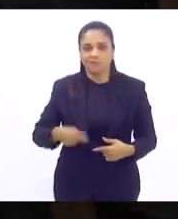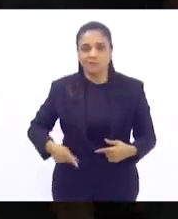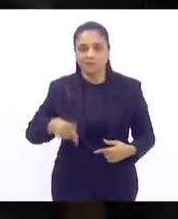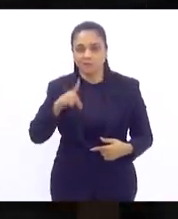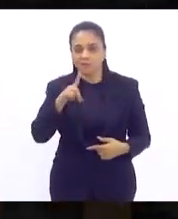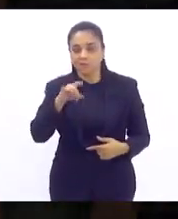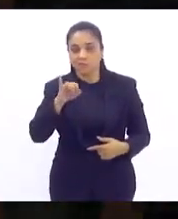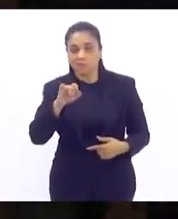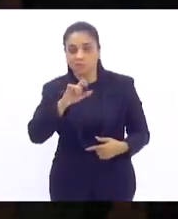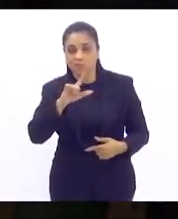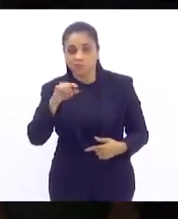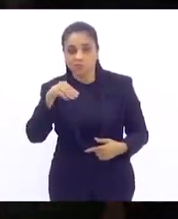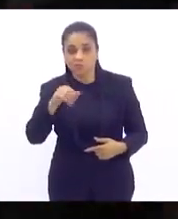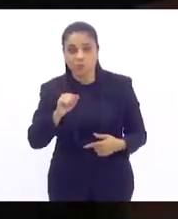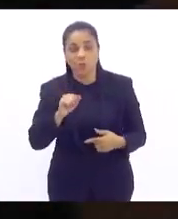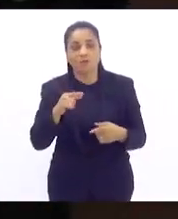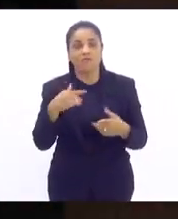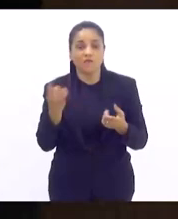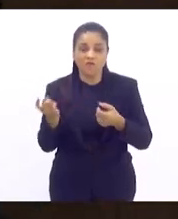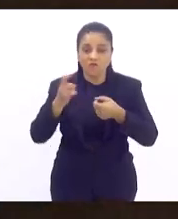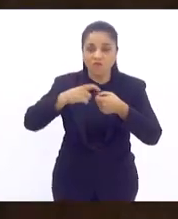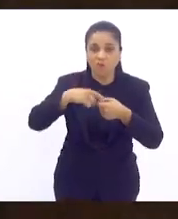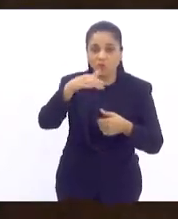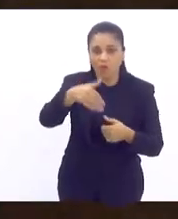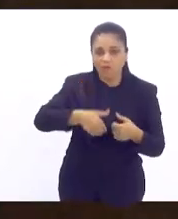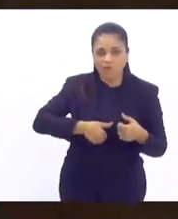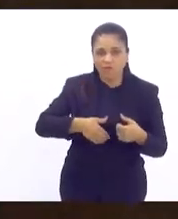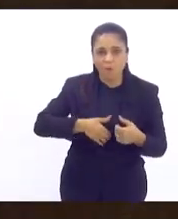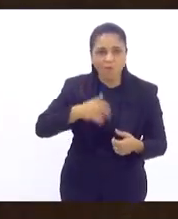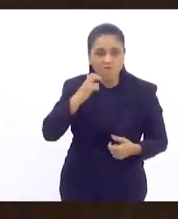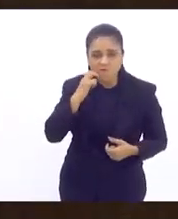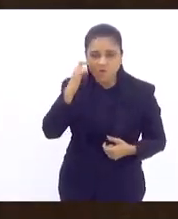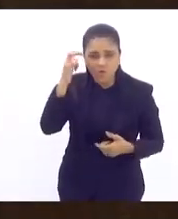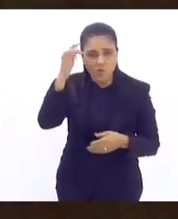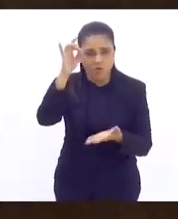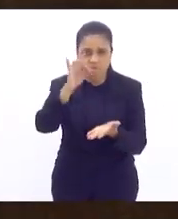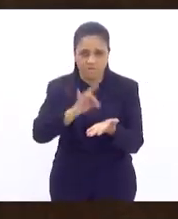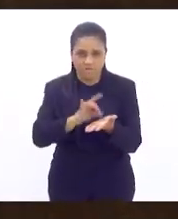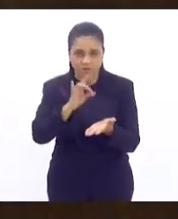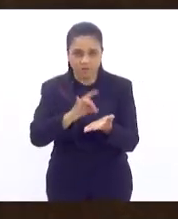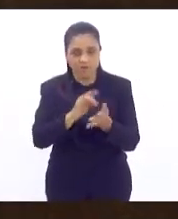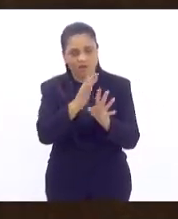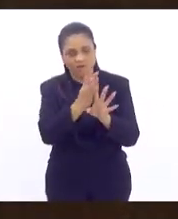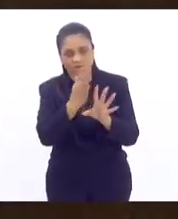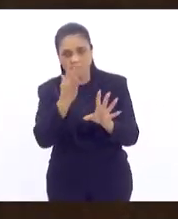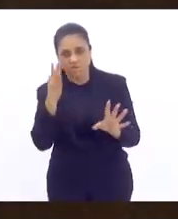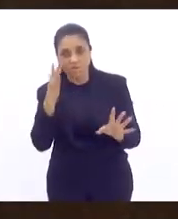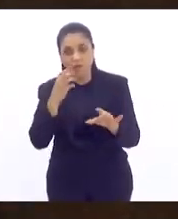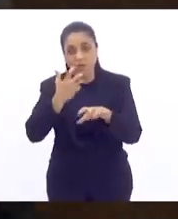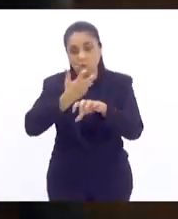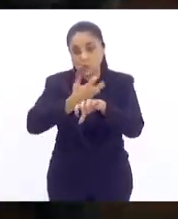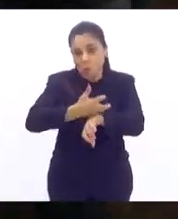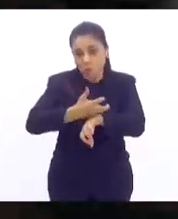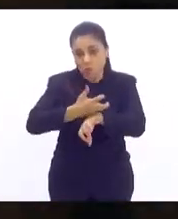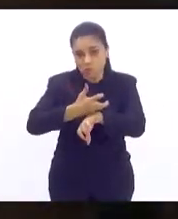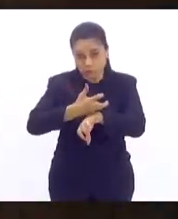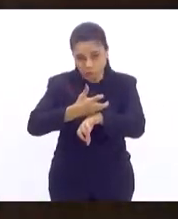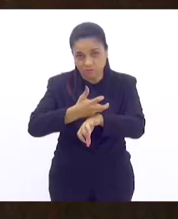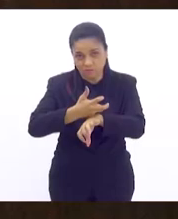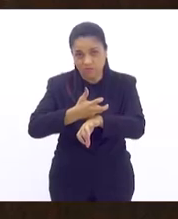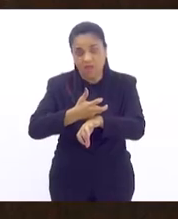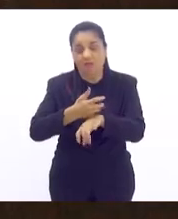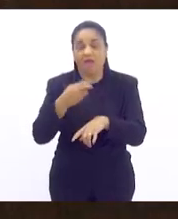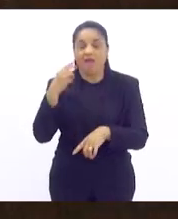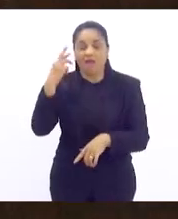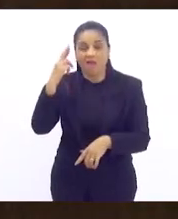mapa da fome, nós estabelecemos uma realidade vergonhosa que foram as filas dos ossos que, como bem colocou aqui a nobilíssima deputada